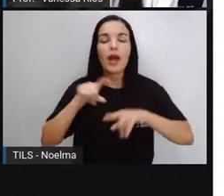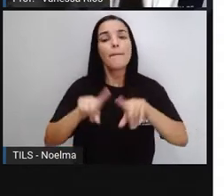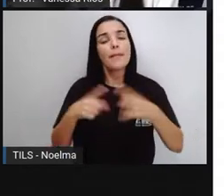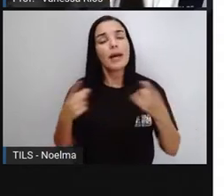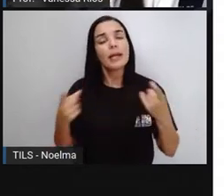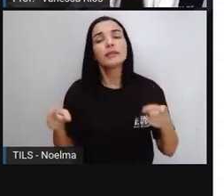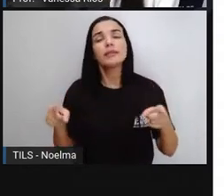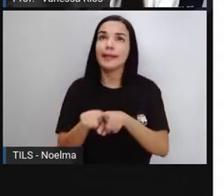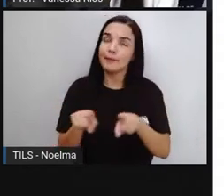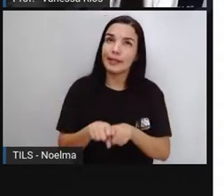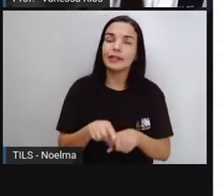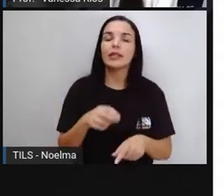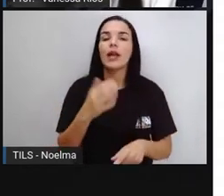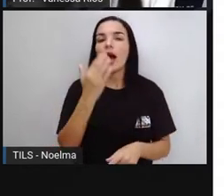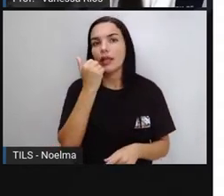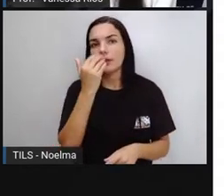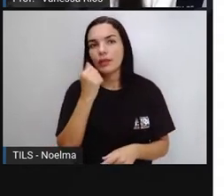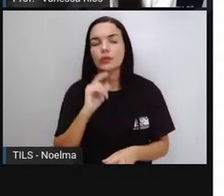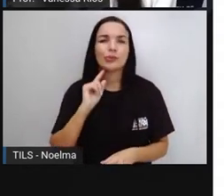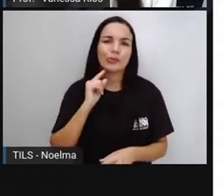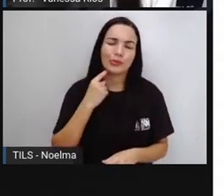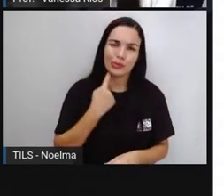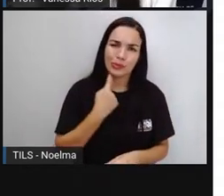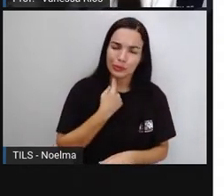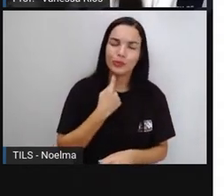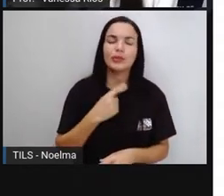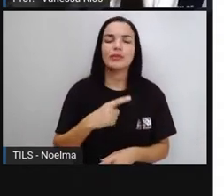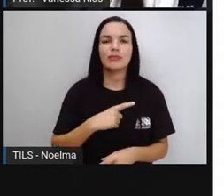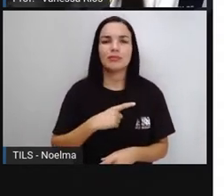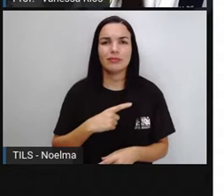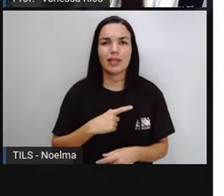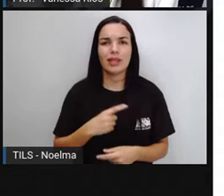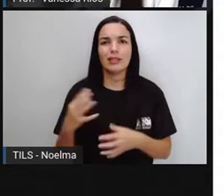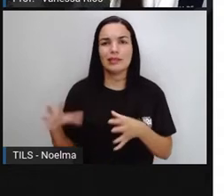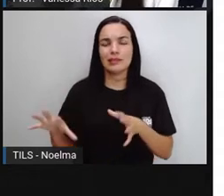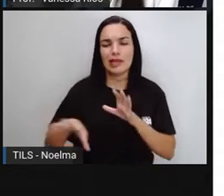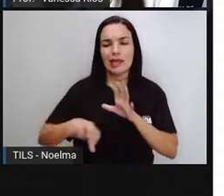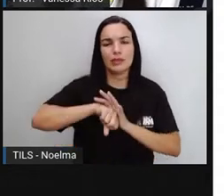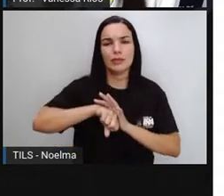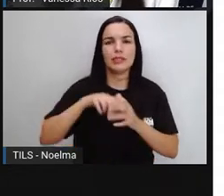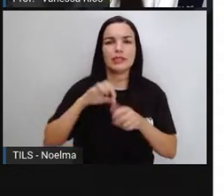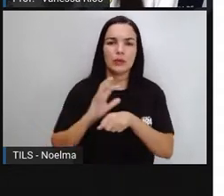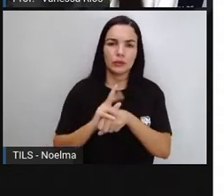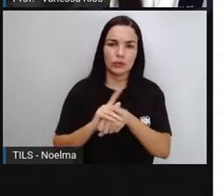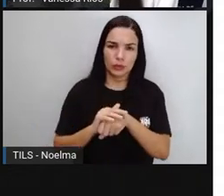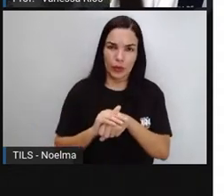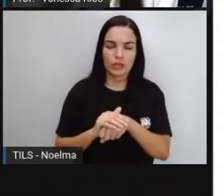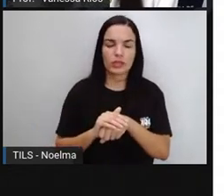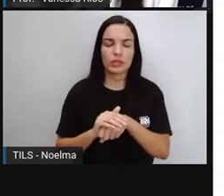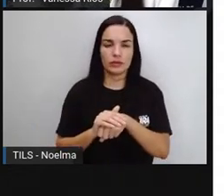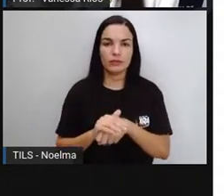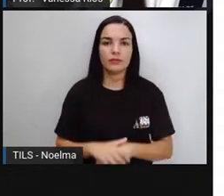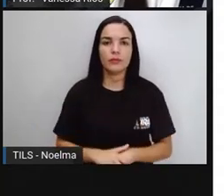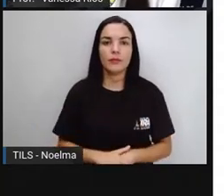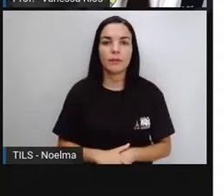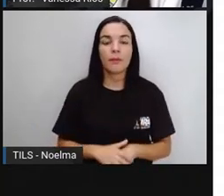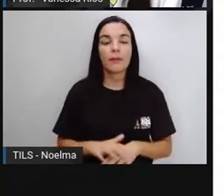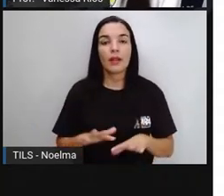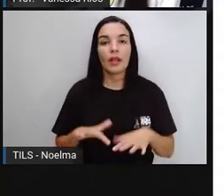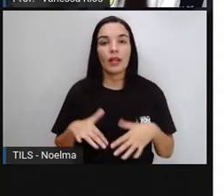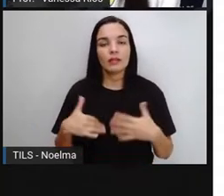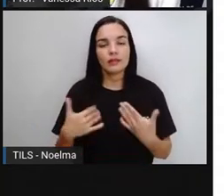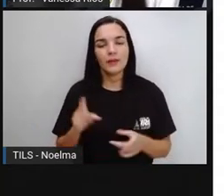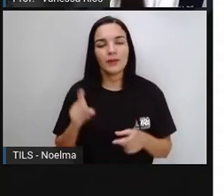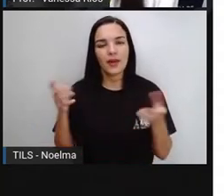contaminados que muitas doenças podem aparecer aí prejudicar a nossa saúde. Então é sobre